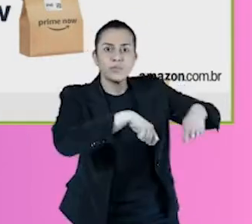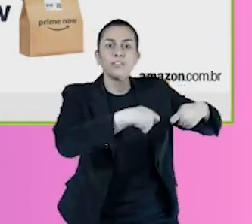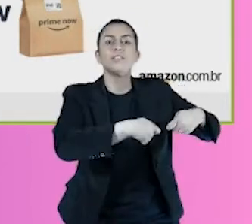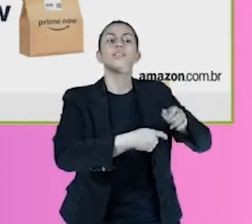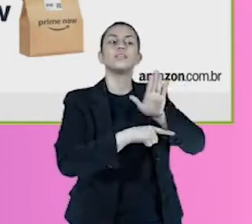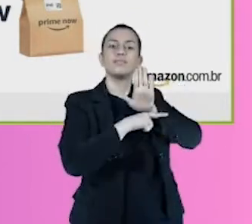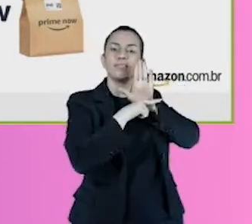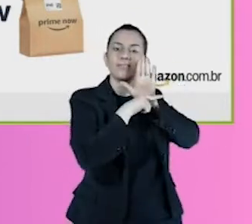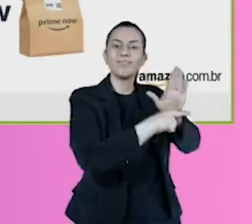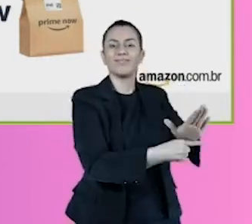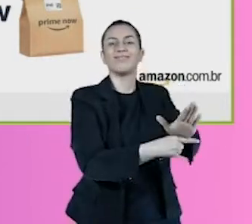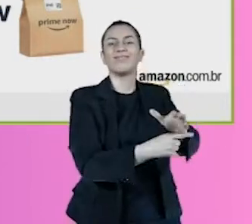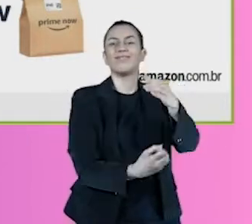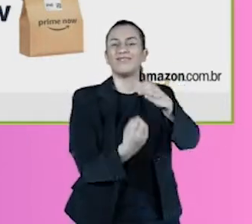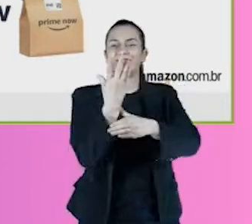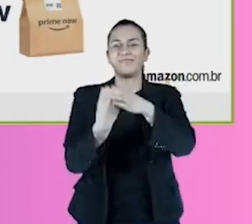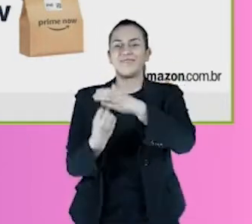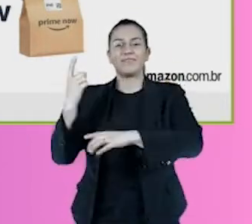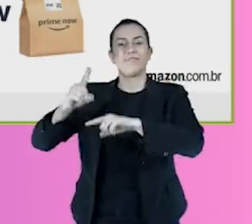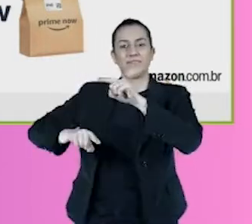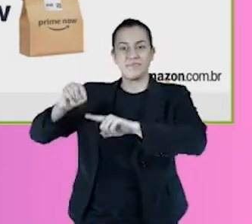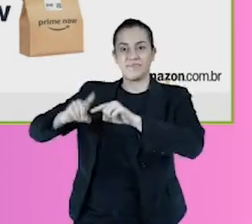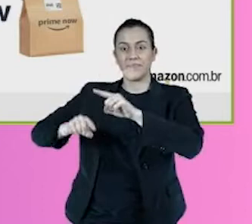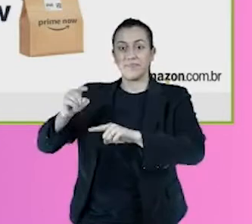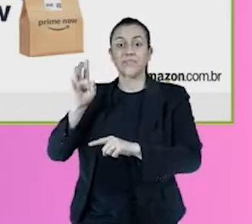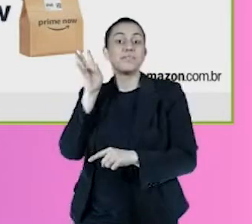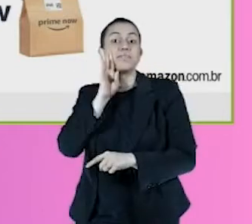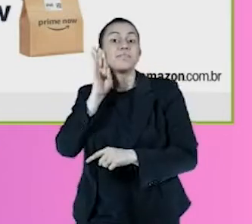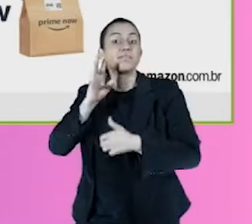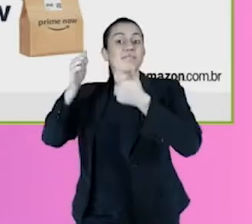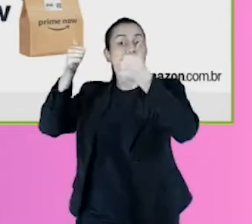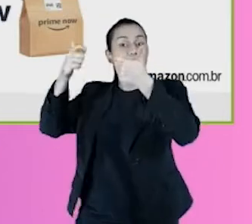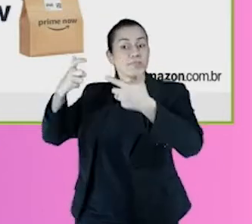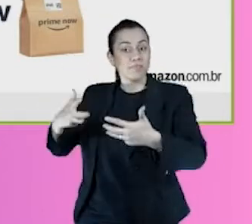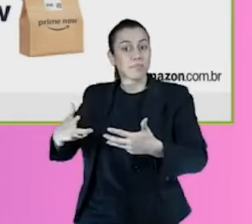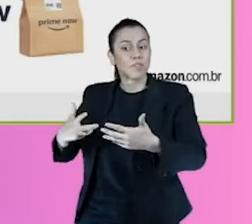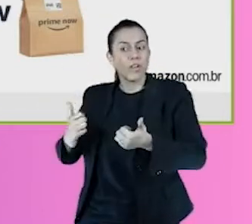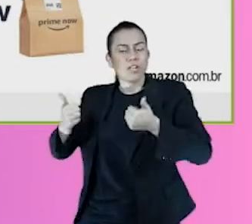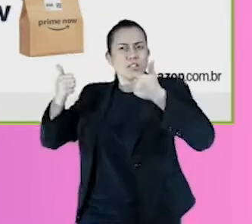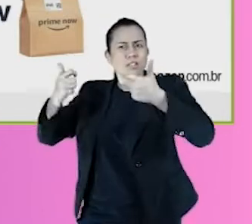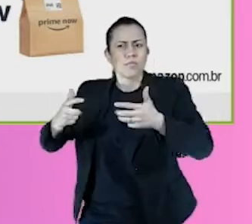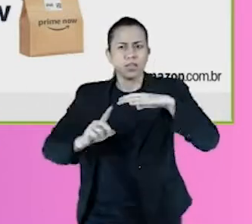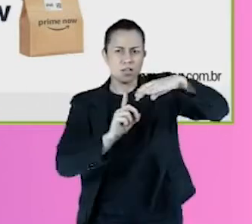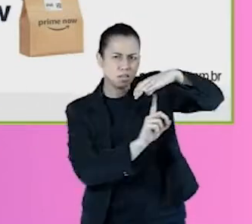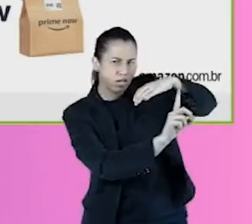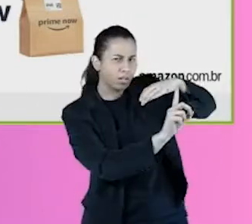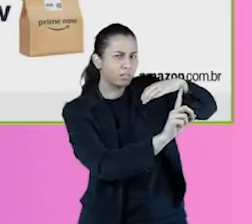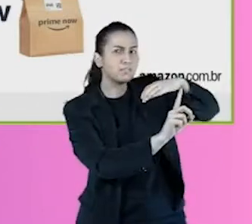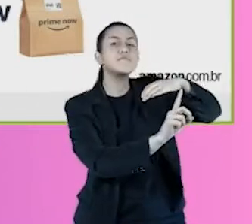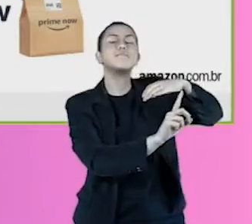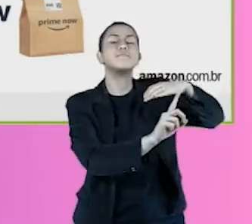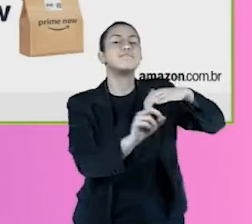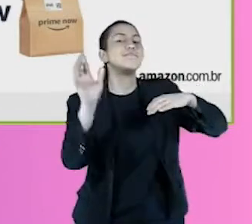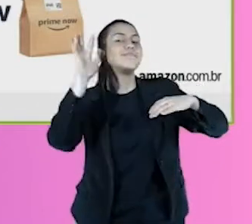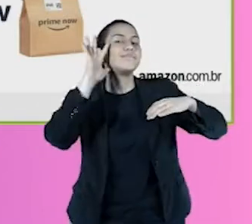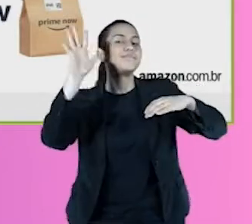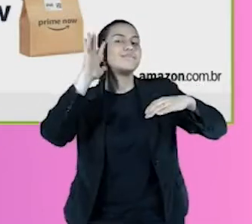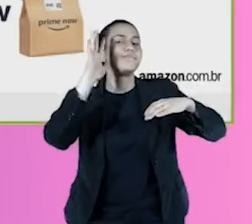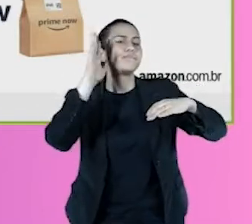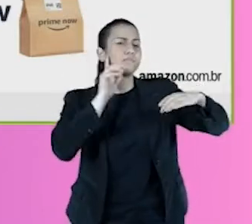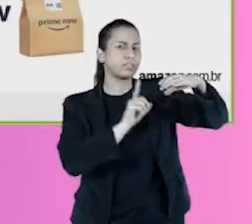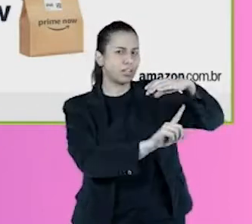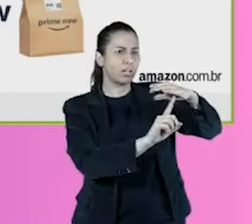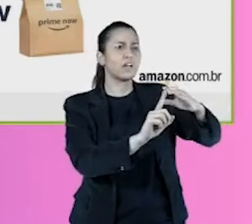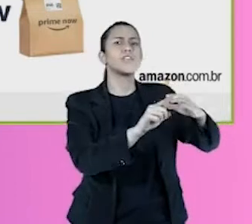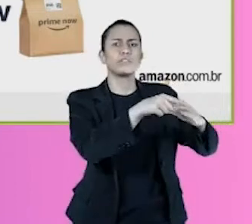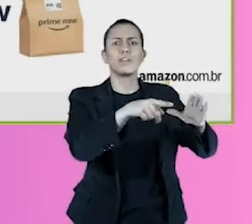então, lançar o produto. E eu acho que é legal ressaltar aqui pra vocês que quando a gente fala de cliente, a gente sempre pensa no cliente final, né,